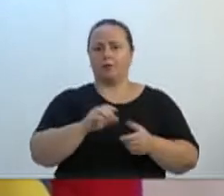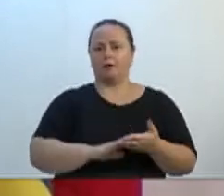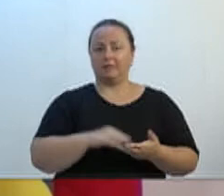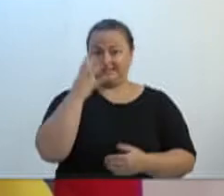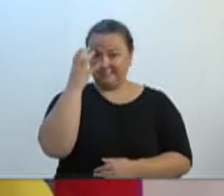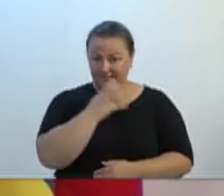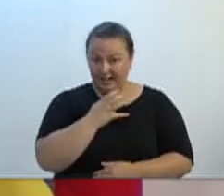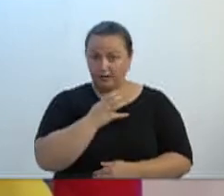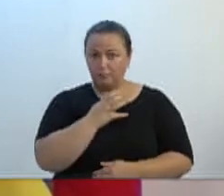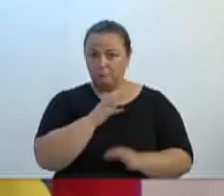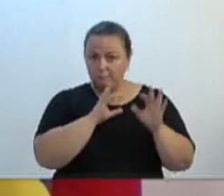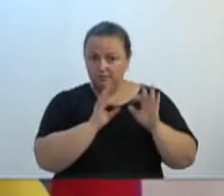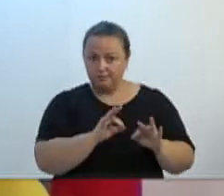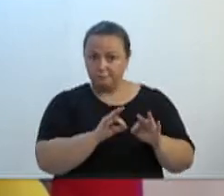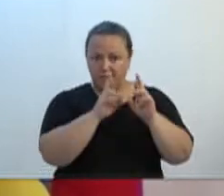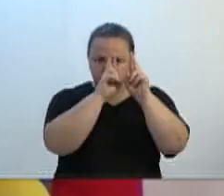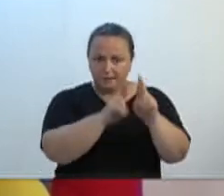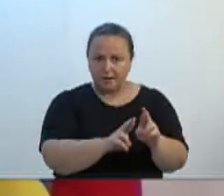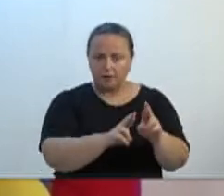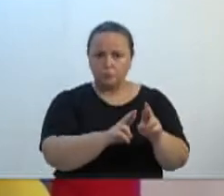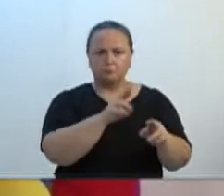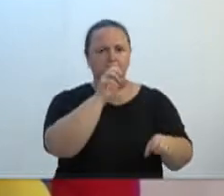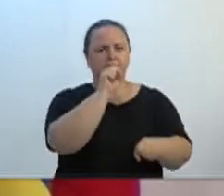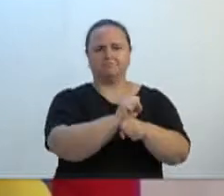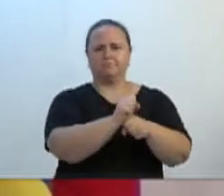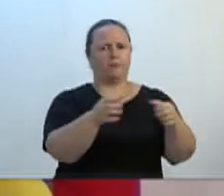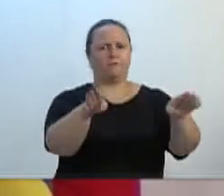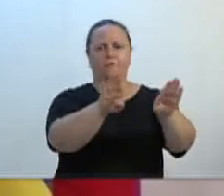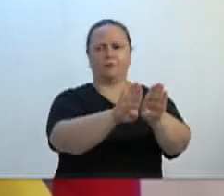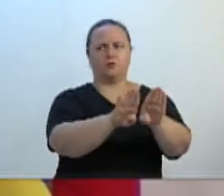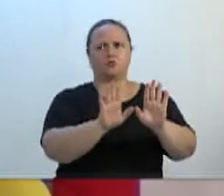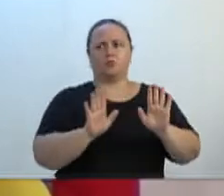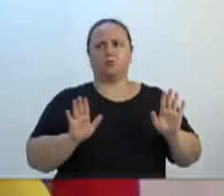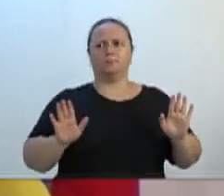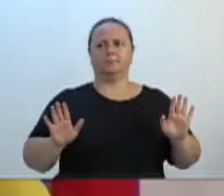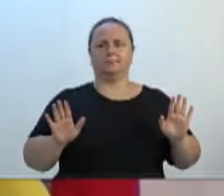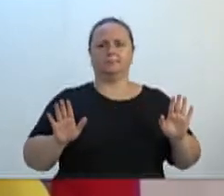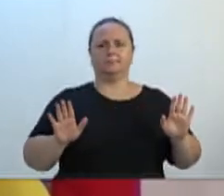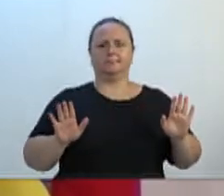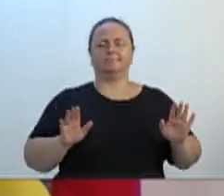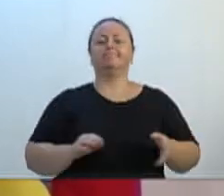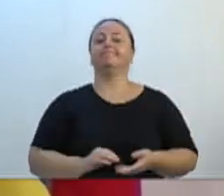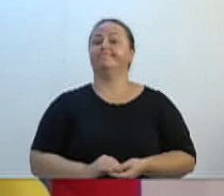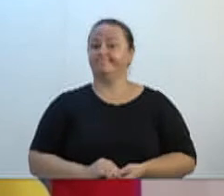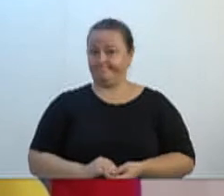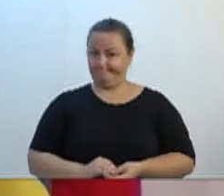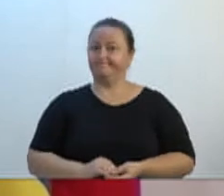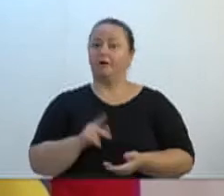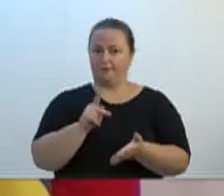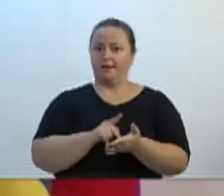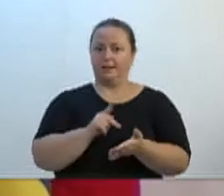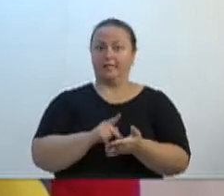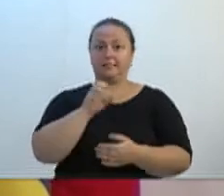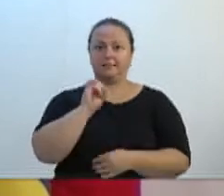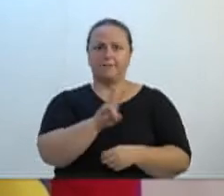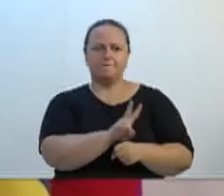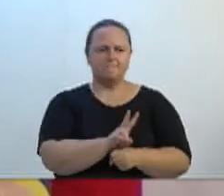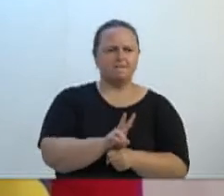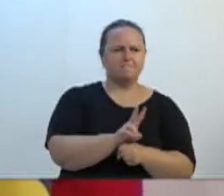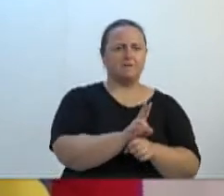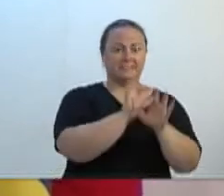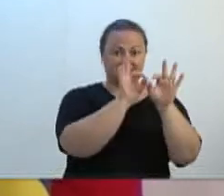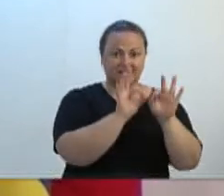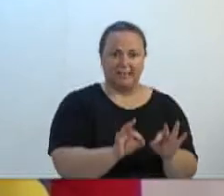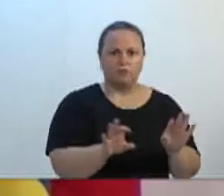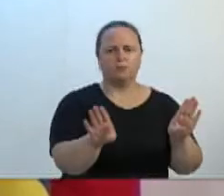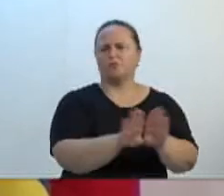e unidades de ensino e seis aqui do nosso plumenal. Se levar a sério, a coisa ia ficar feia. Ao pé da letra, coisa ia ficar feia. Ia